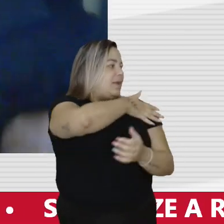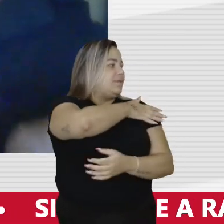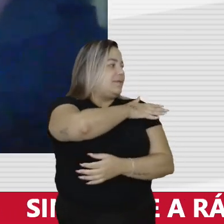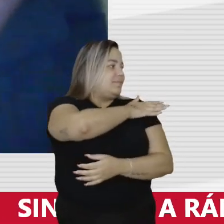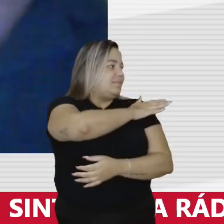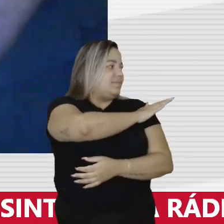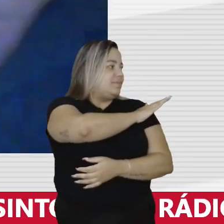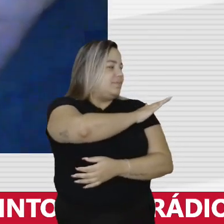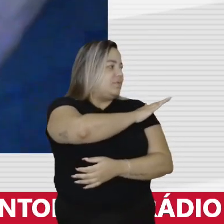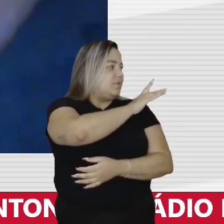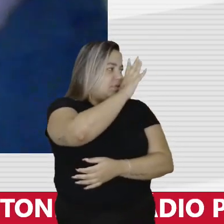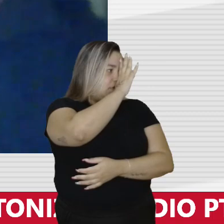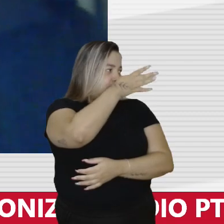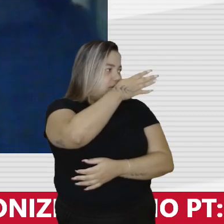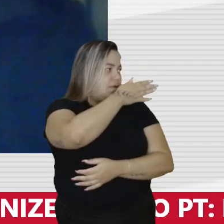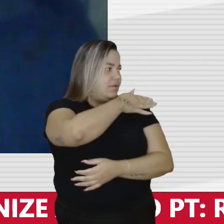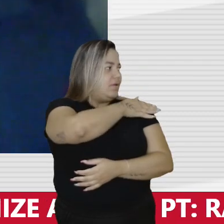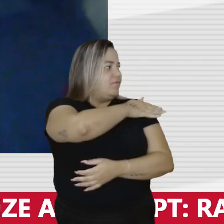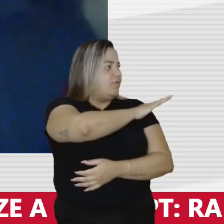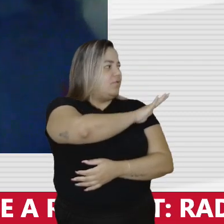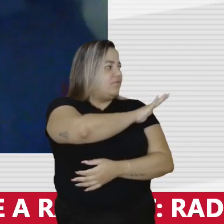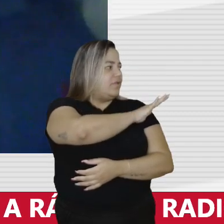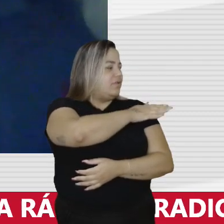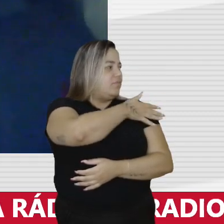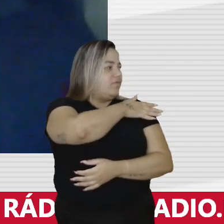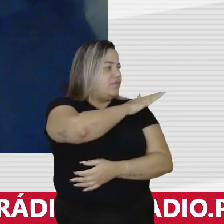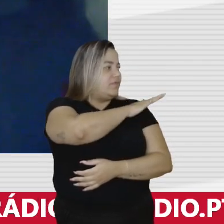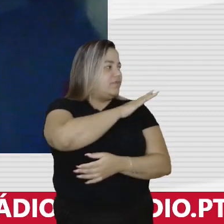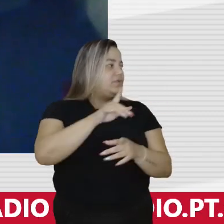que façam discurso de ódio por armas.